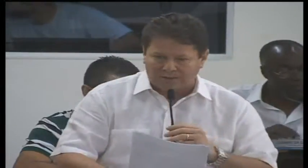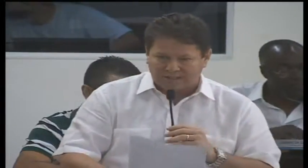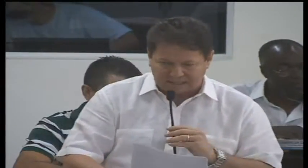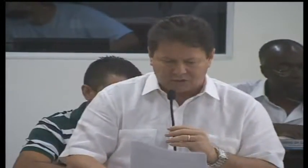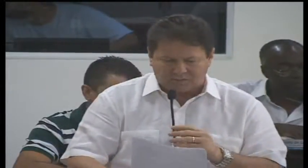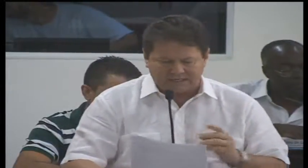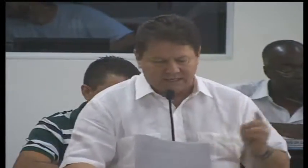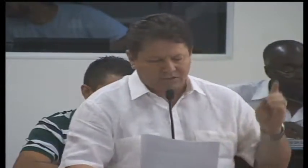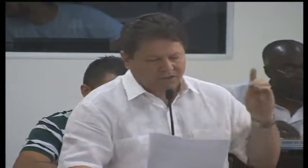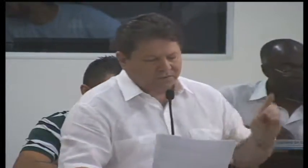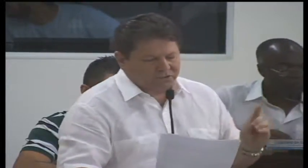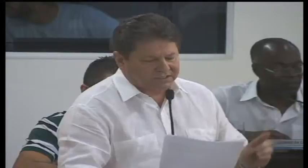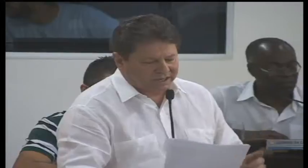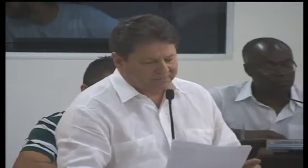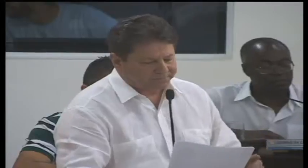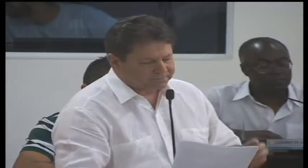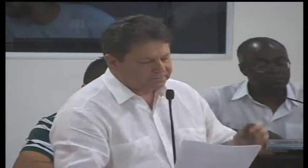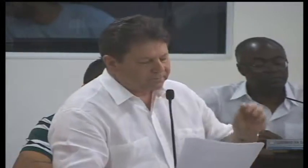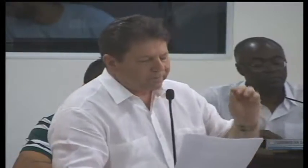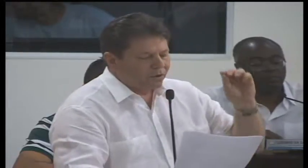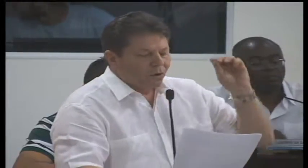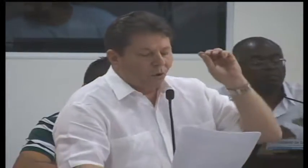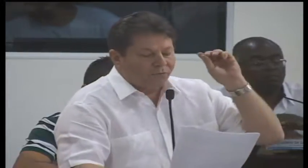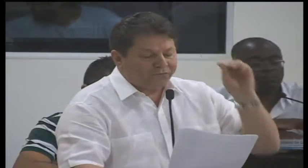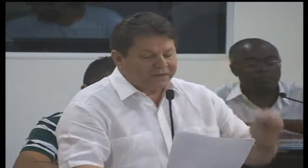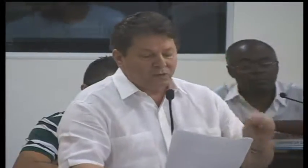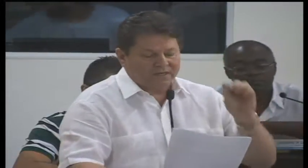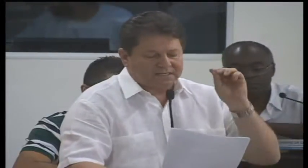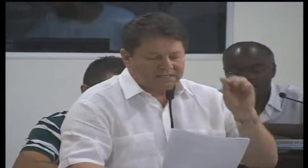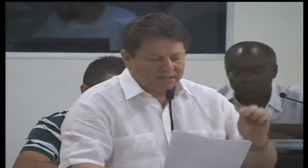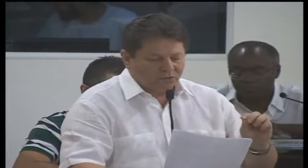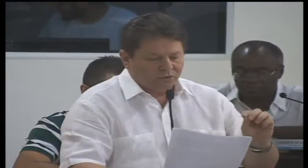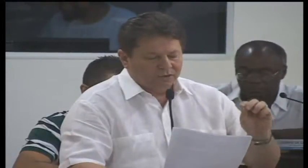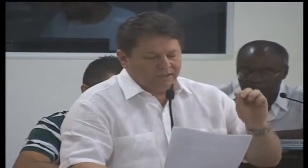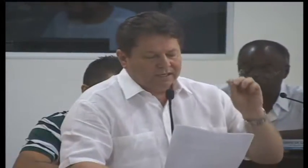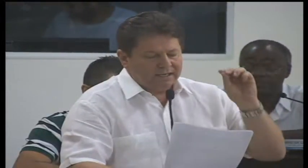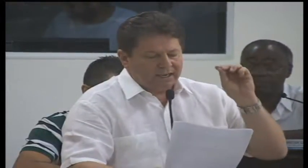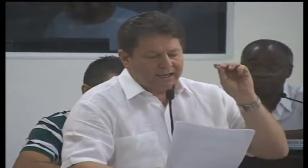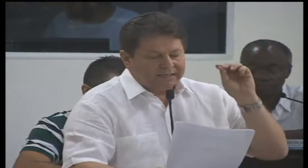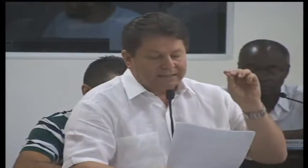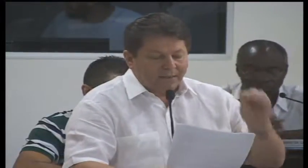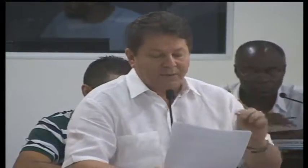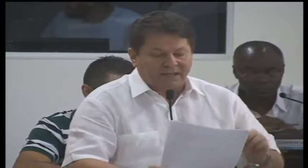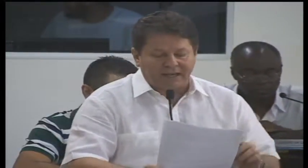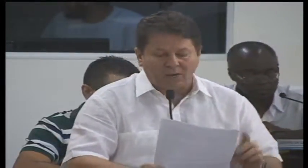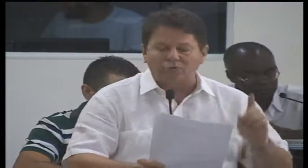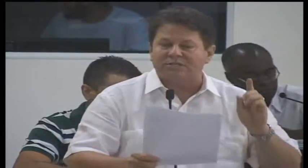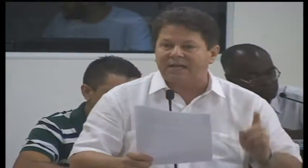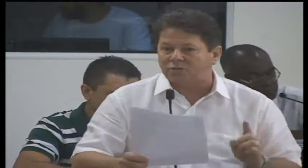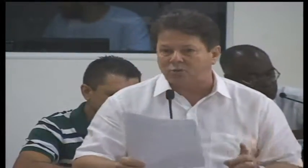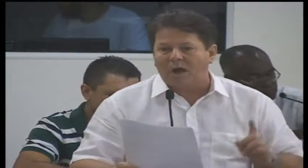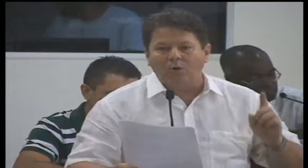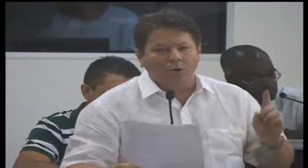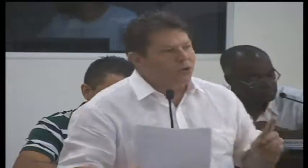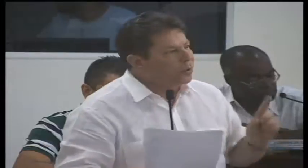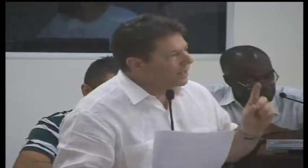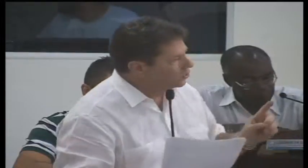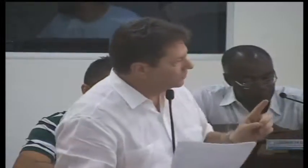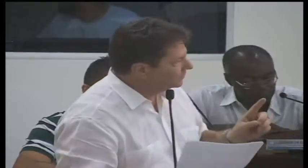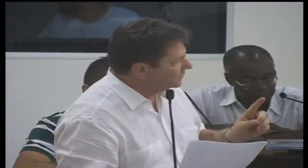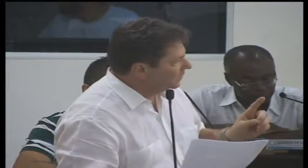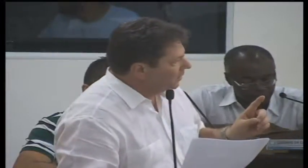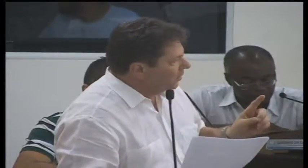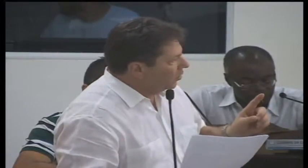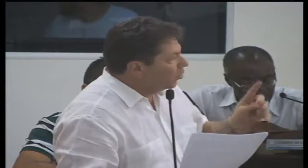Porque se acontecer, senhor presidente, nós vamos ter o fim do ensino em tempo integral do sexto ao